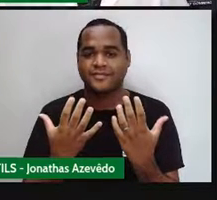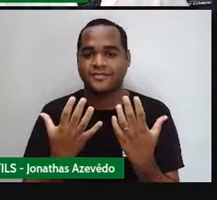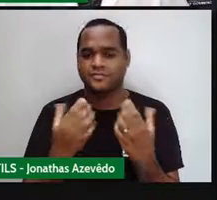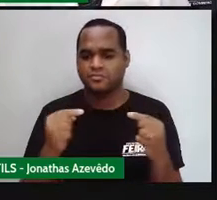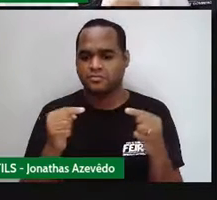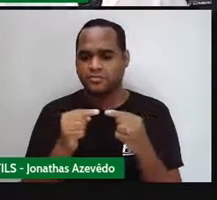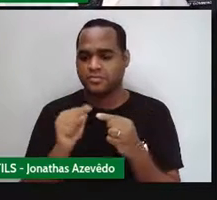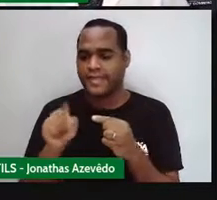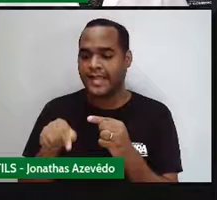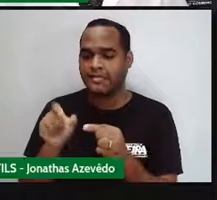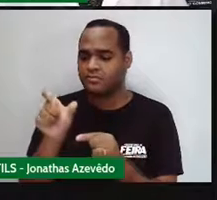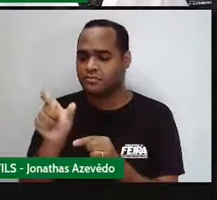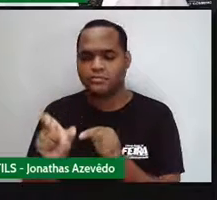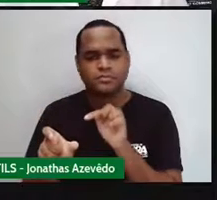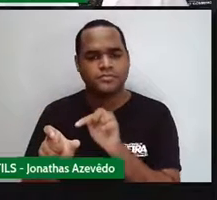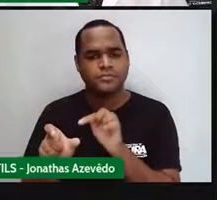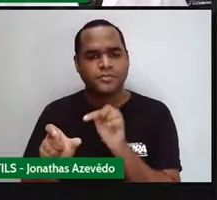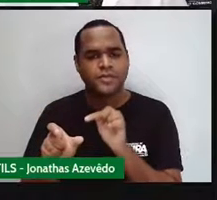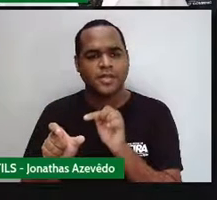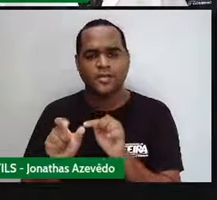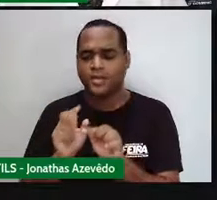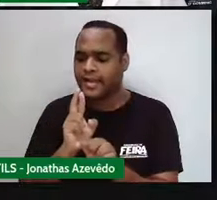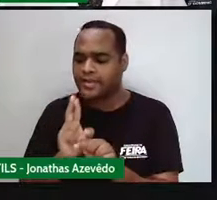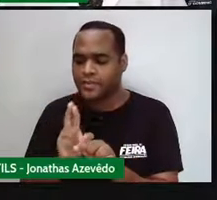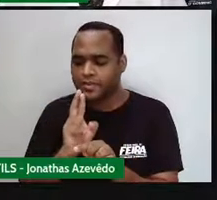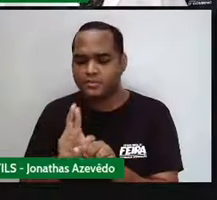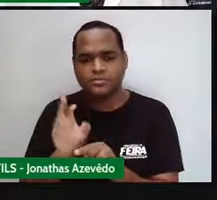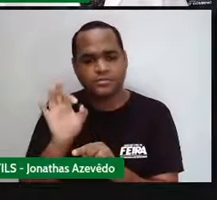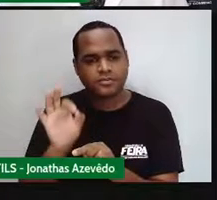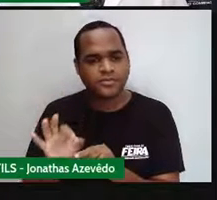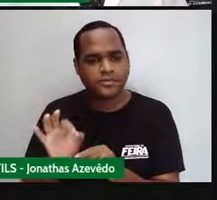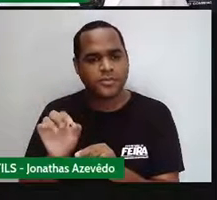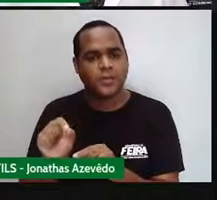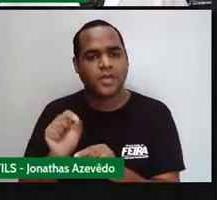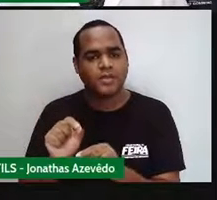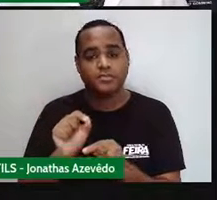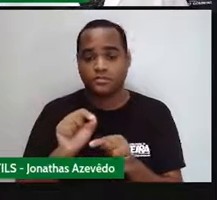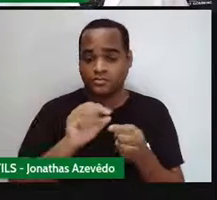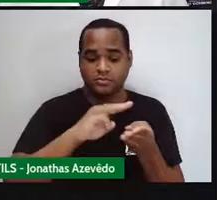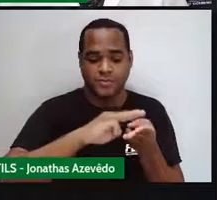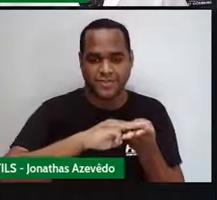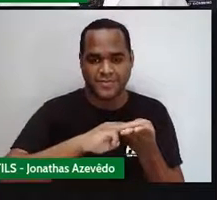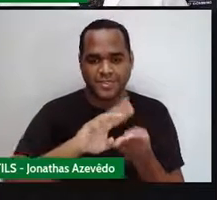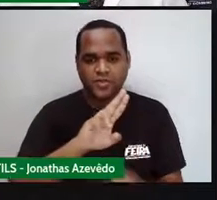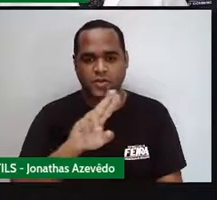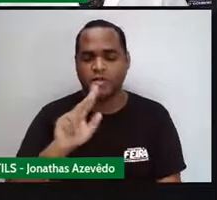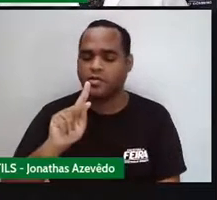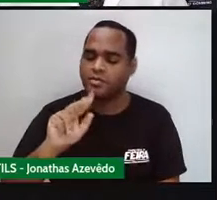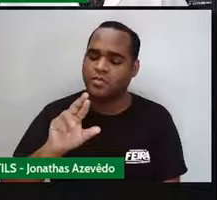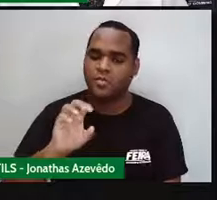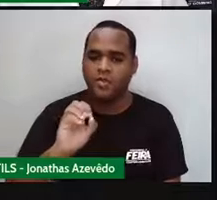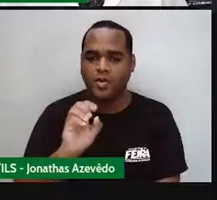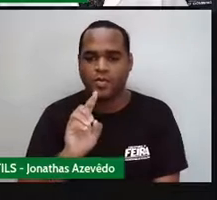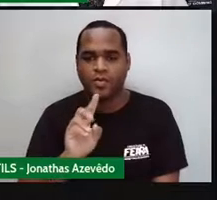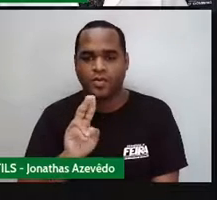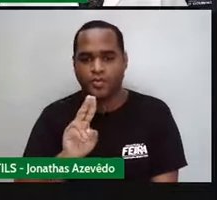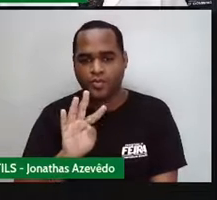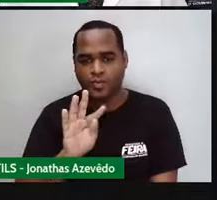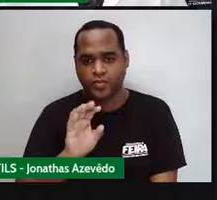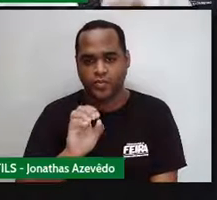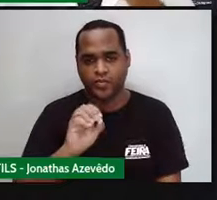Produto. Produto. Produto em matemática é o resultado de uma